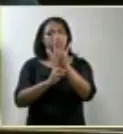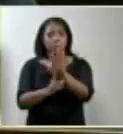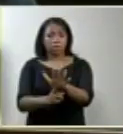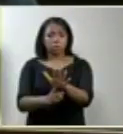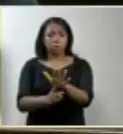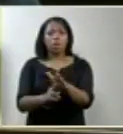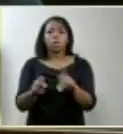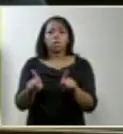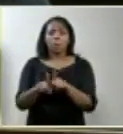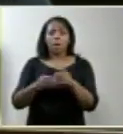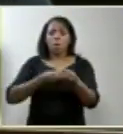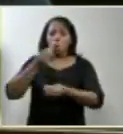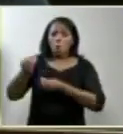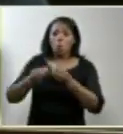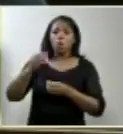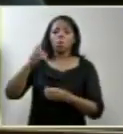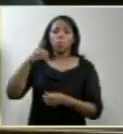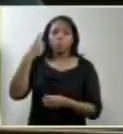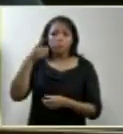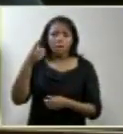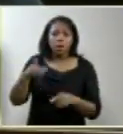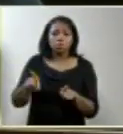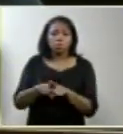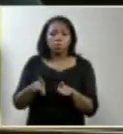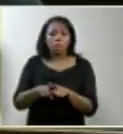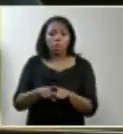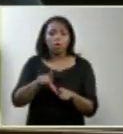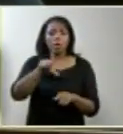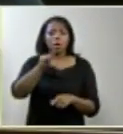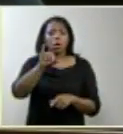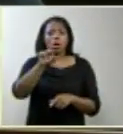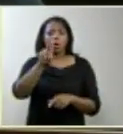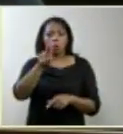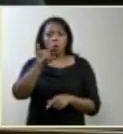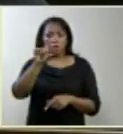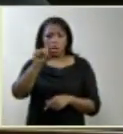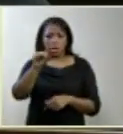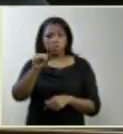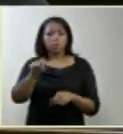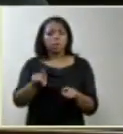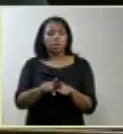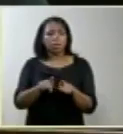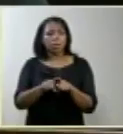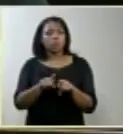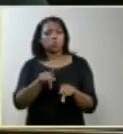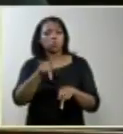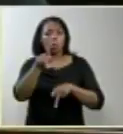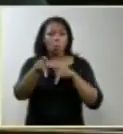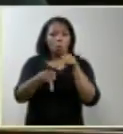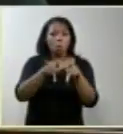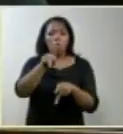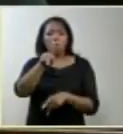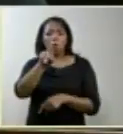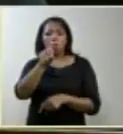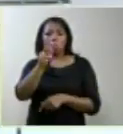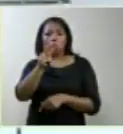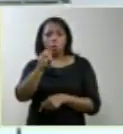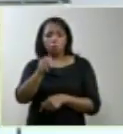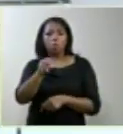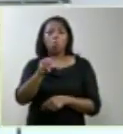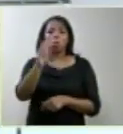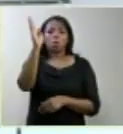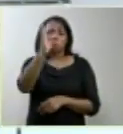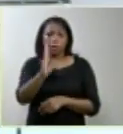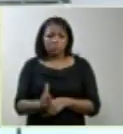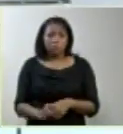como também o deputado federal Luiz Bassuma do povo brasileiro e